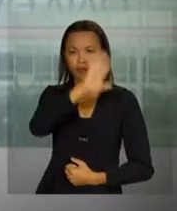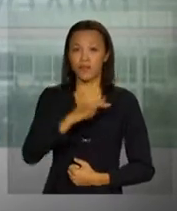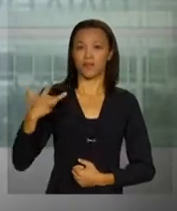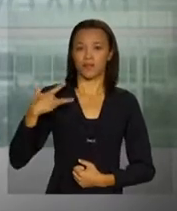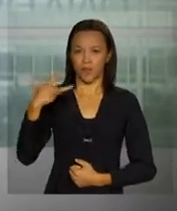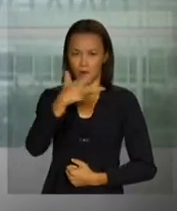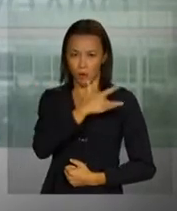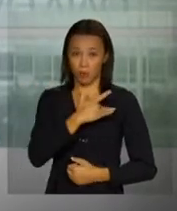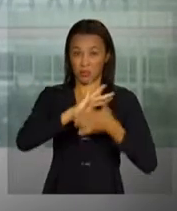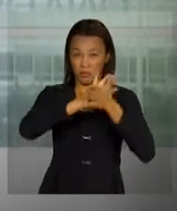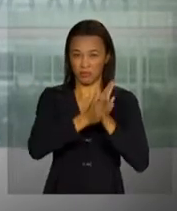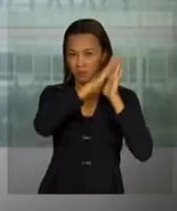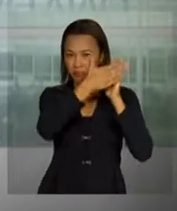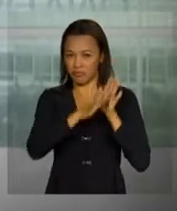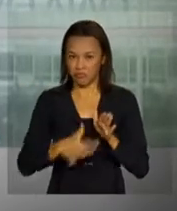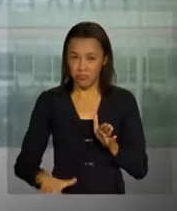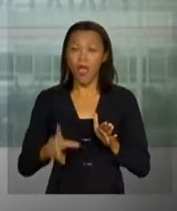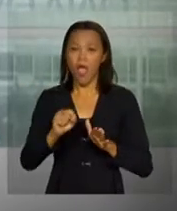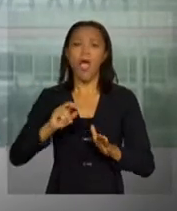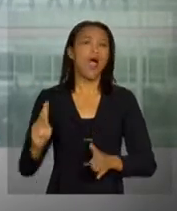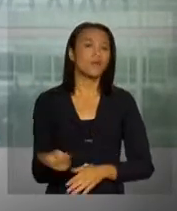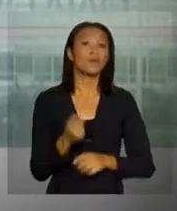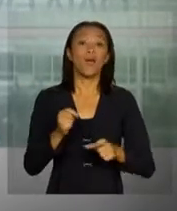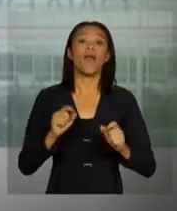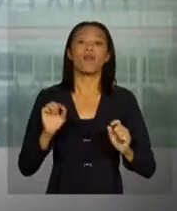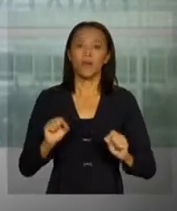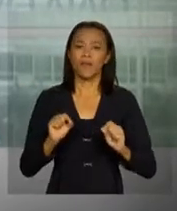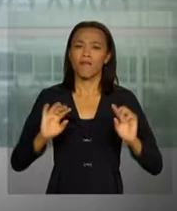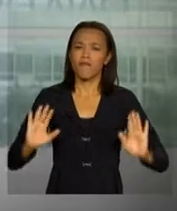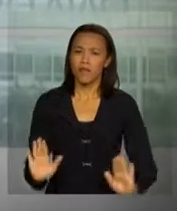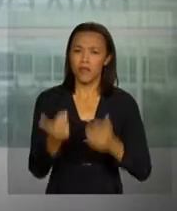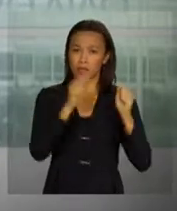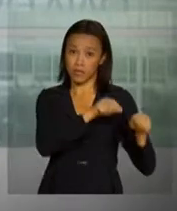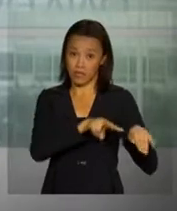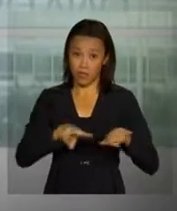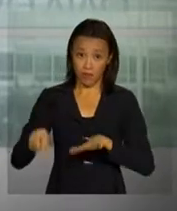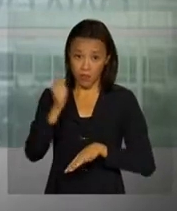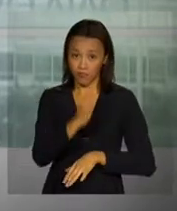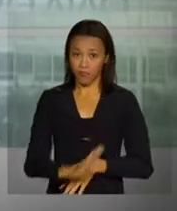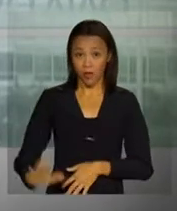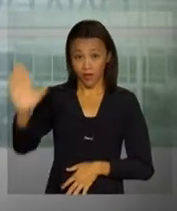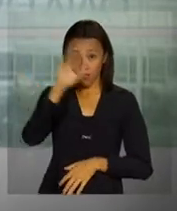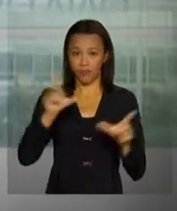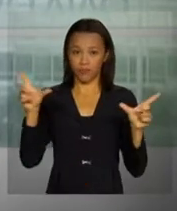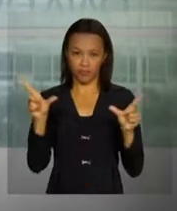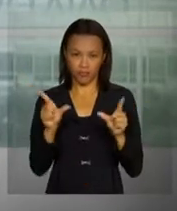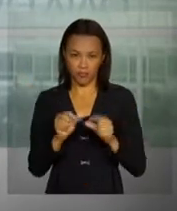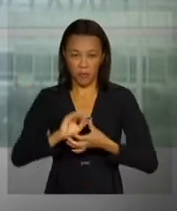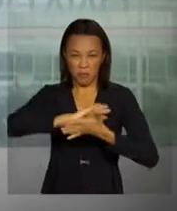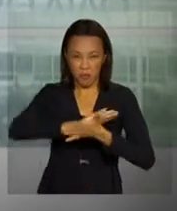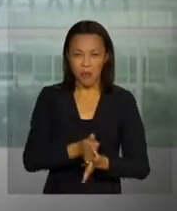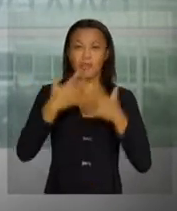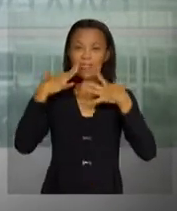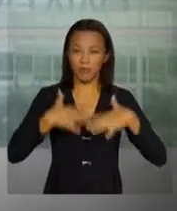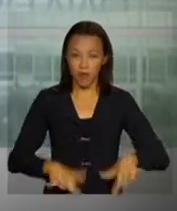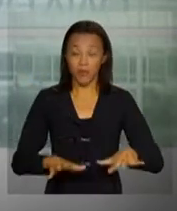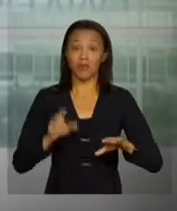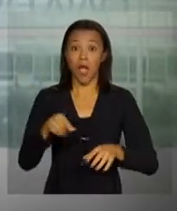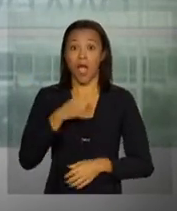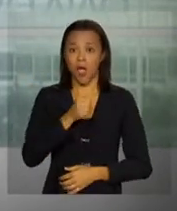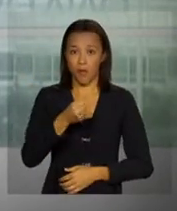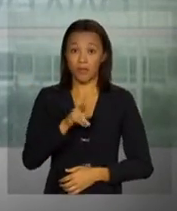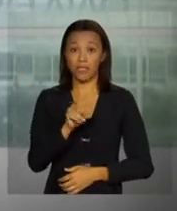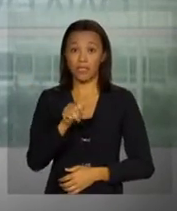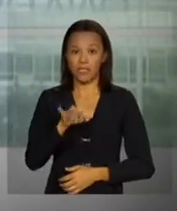em desastres. O evento é realizado em comemoração à Semana Nacional de Redução de Desastres Naturais. A repórter